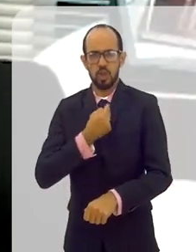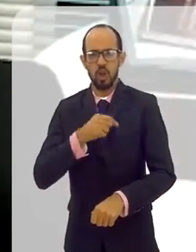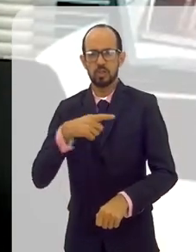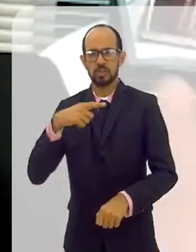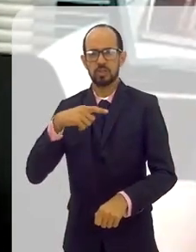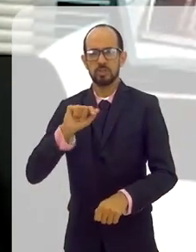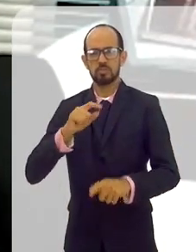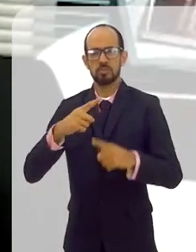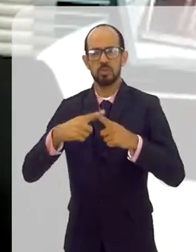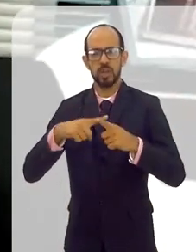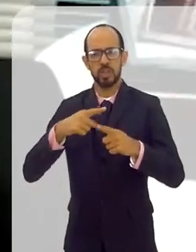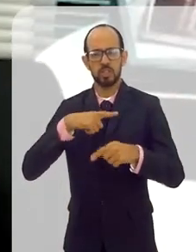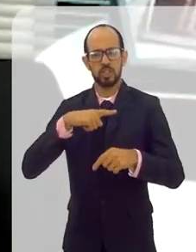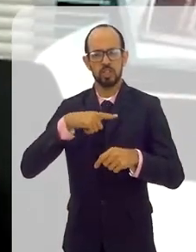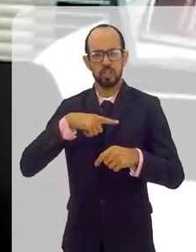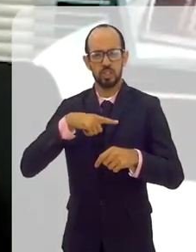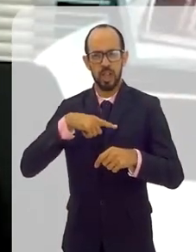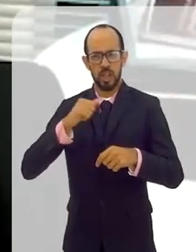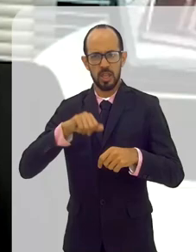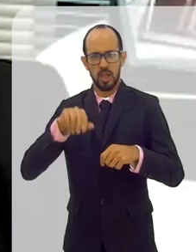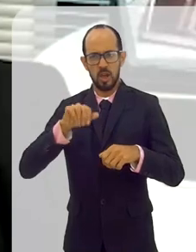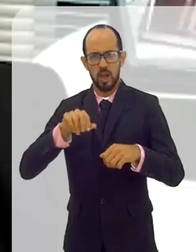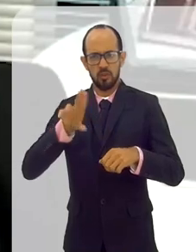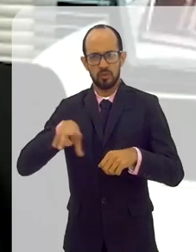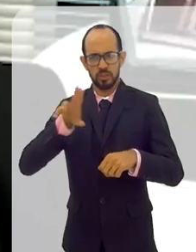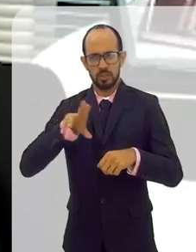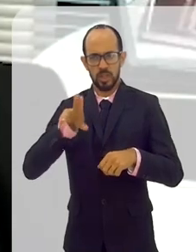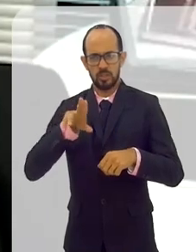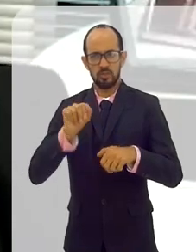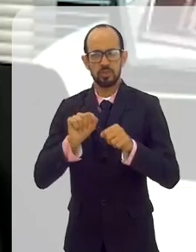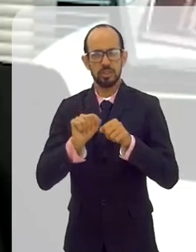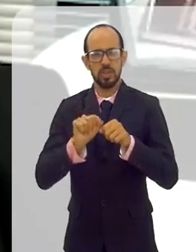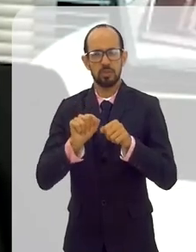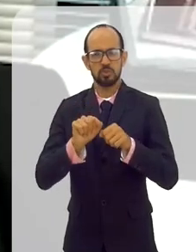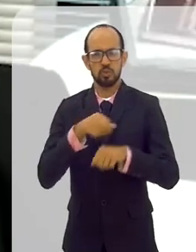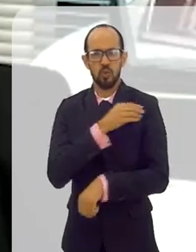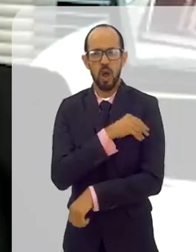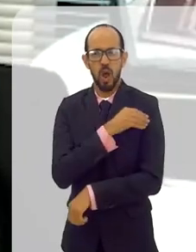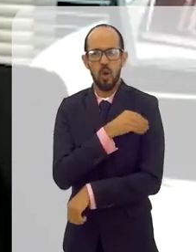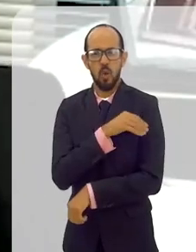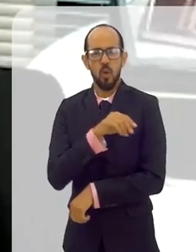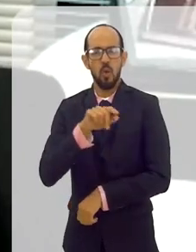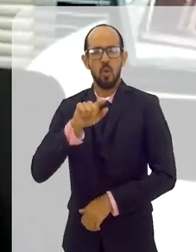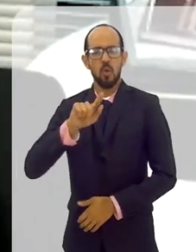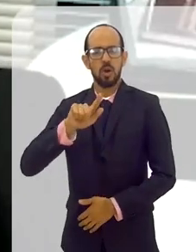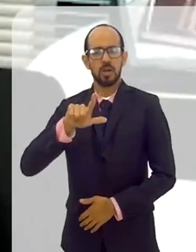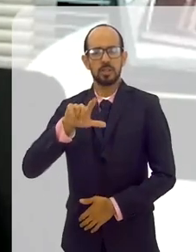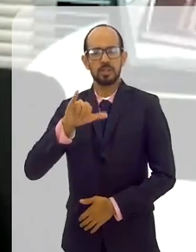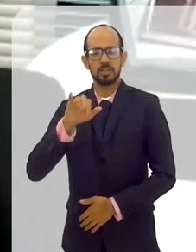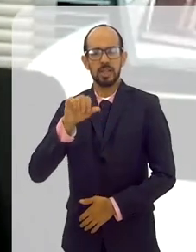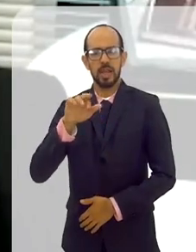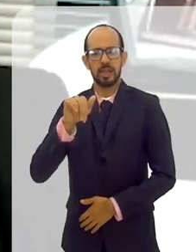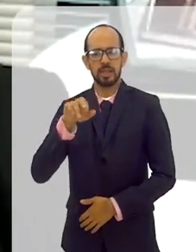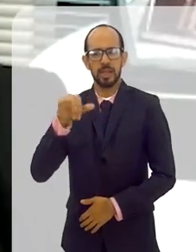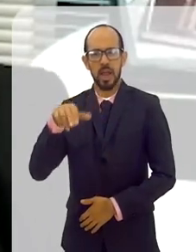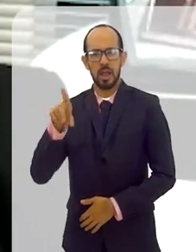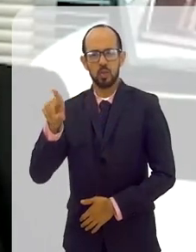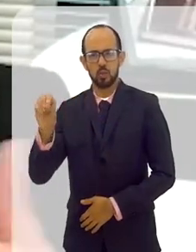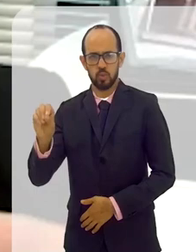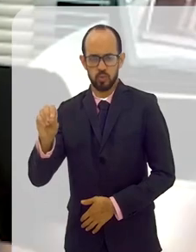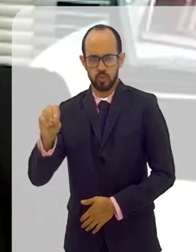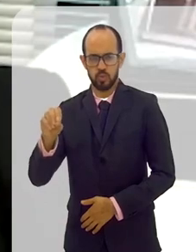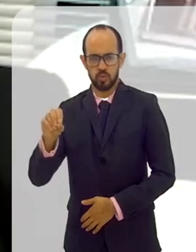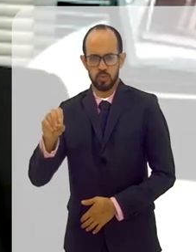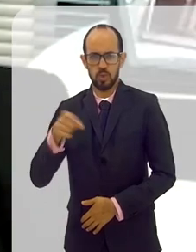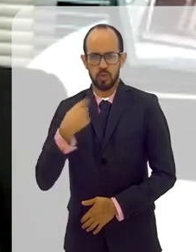Nós, porque temos a academia aqui, produzimos o álcool glicerinado. Agradeço a todo o pessoal da química. Nós